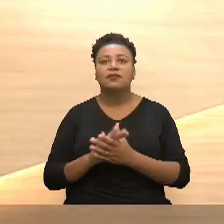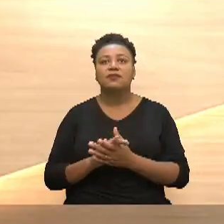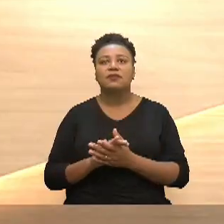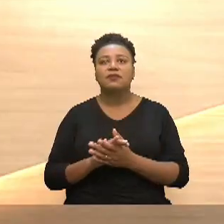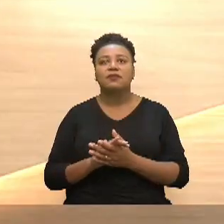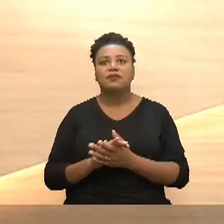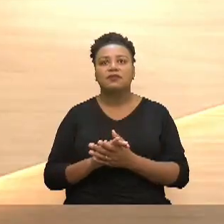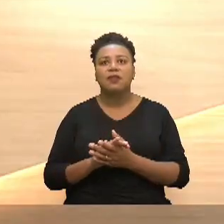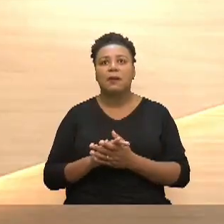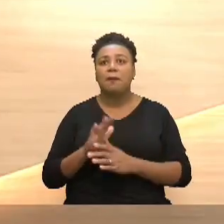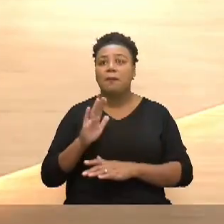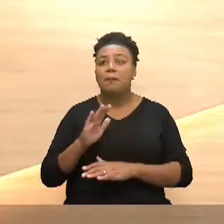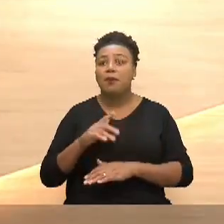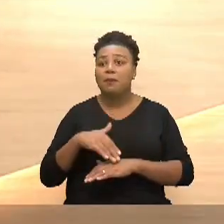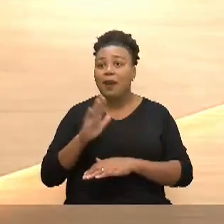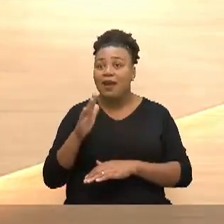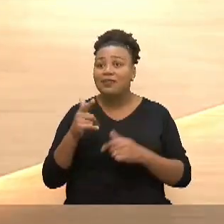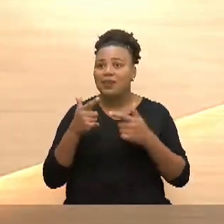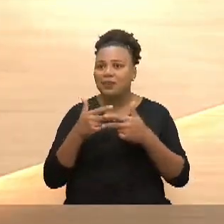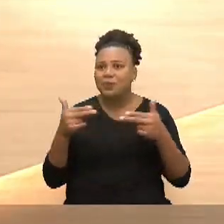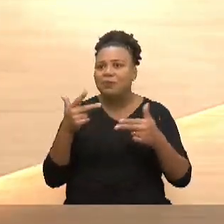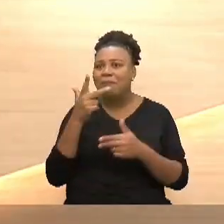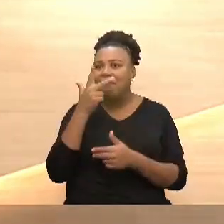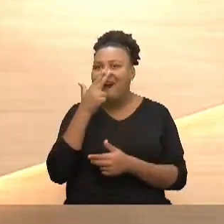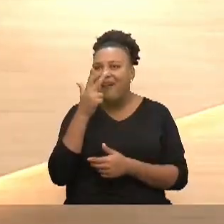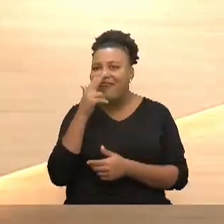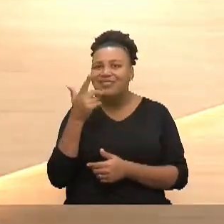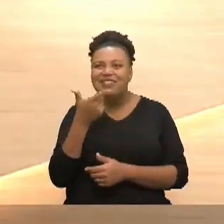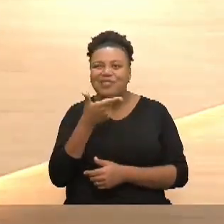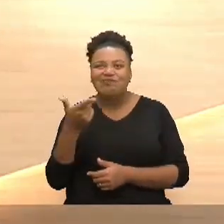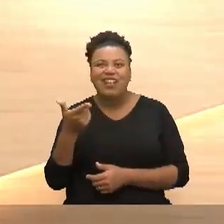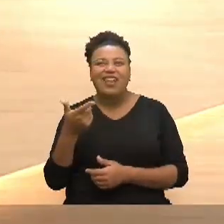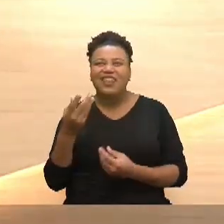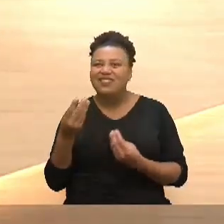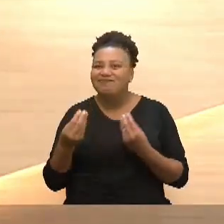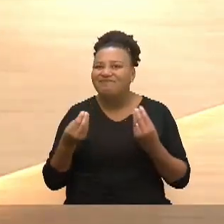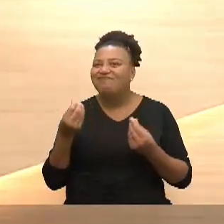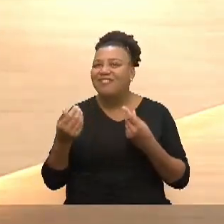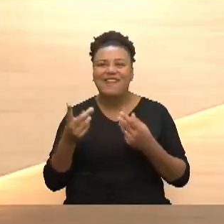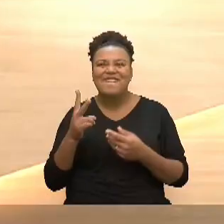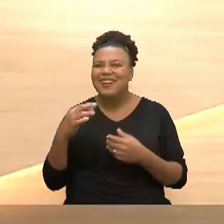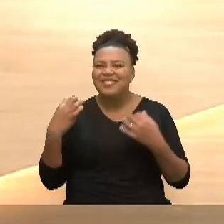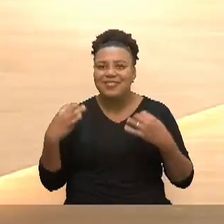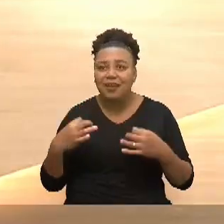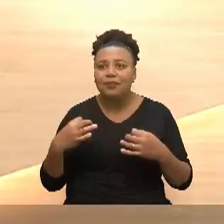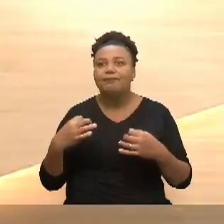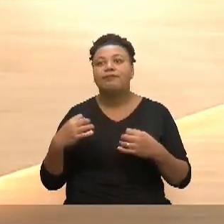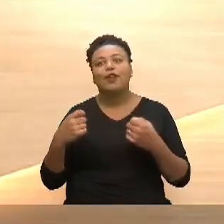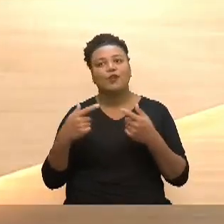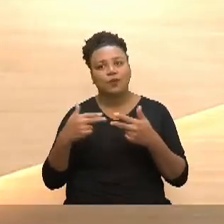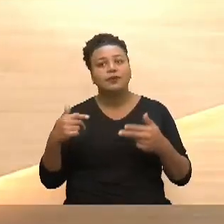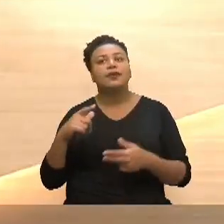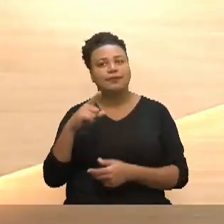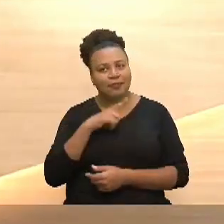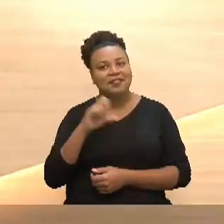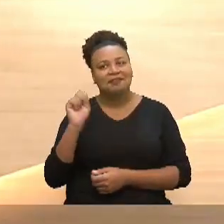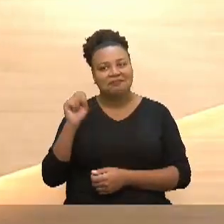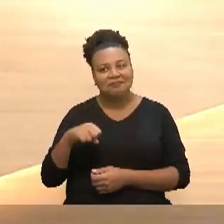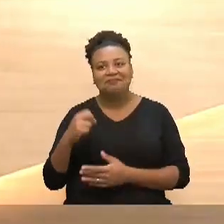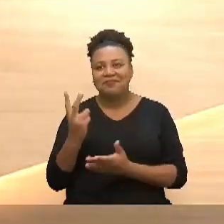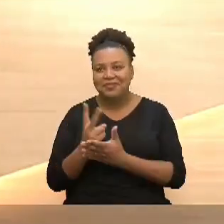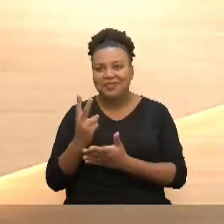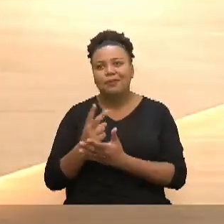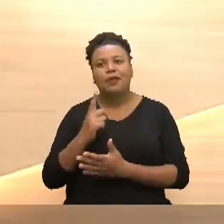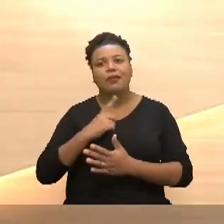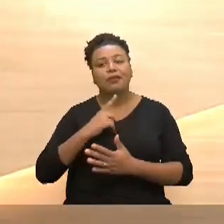por mais que as coisas pareçam que não tem jeito que não vai dar certo as coisas tem jeito sim sempre